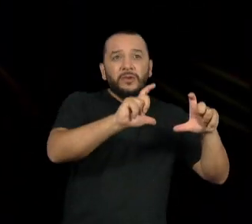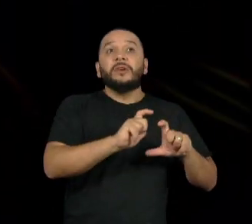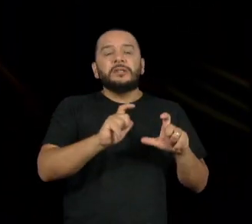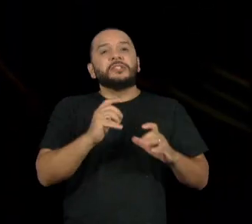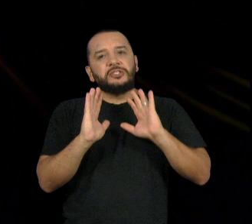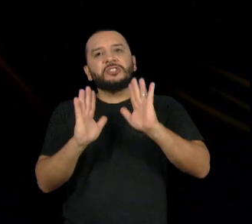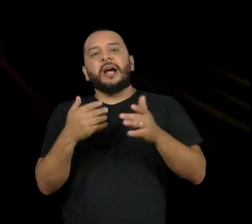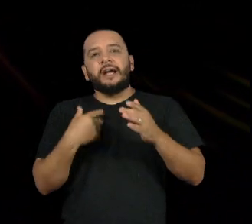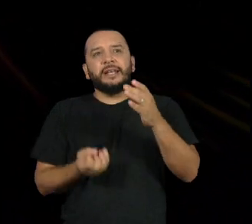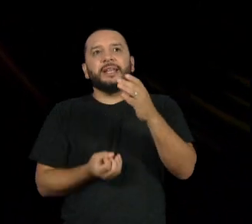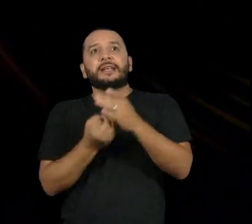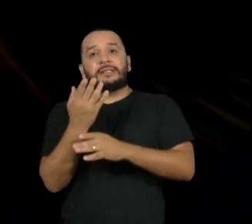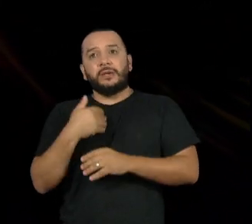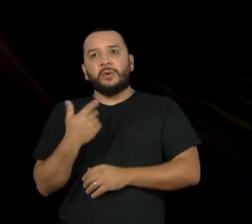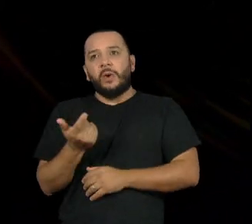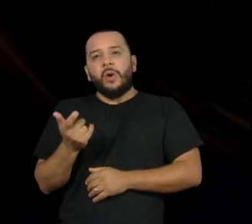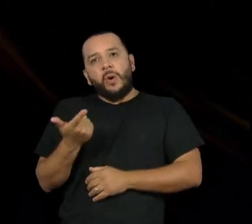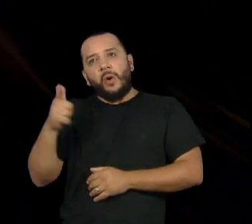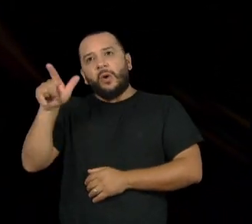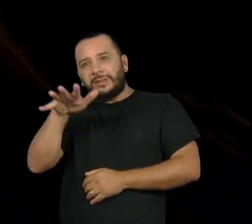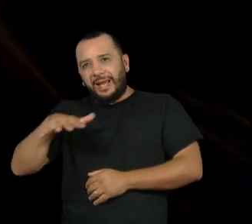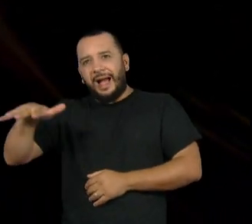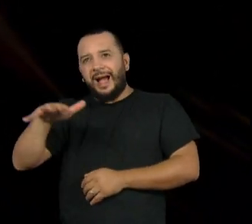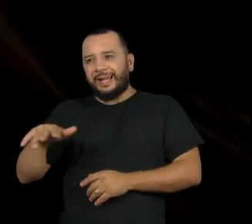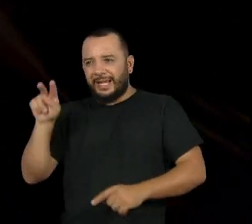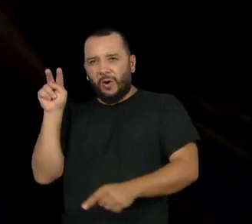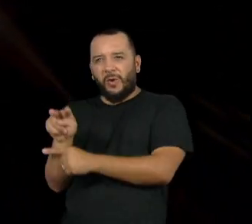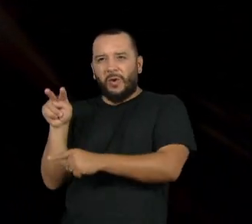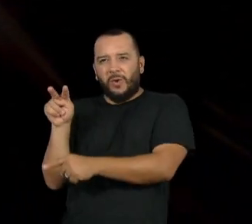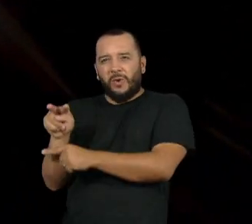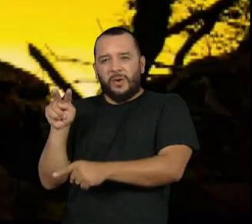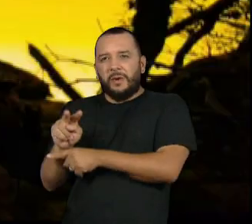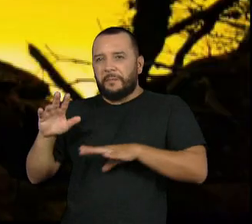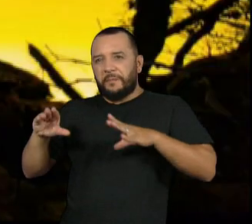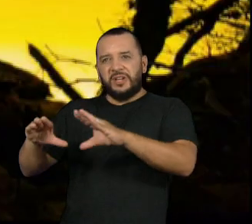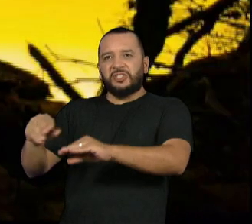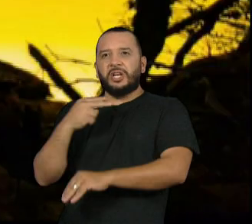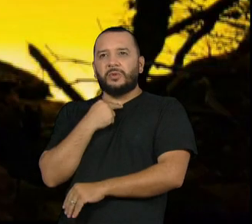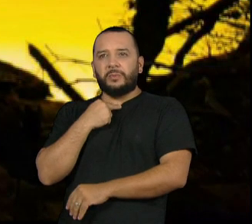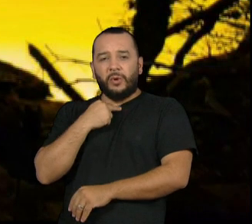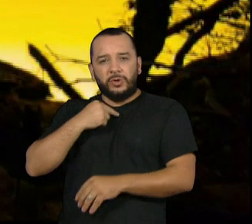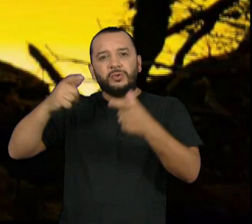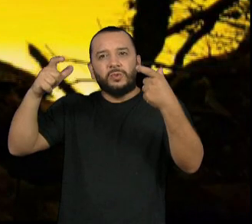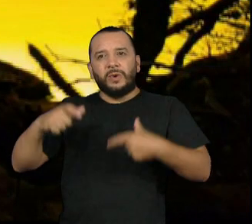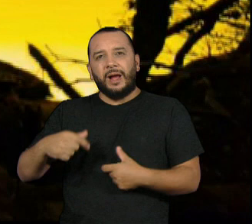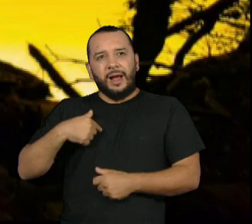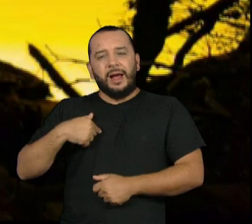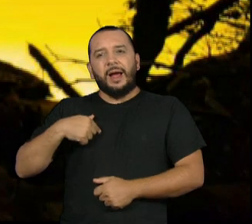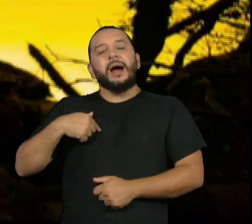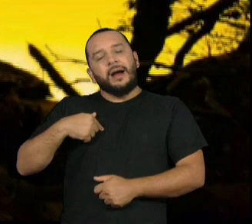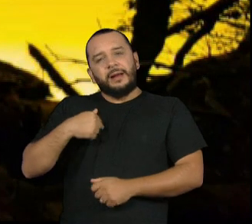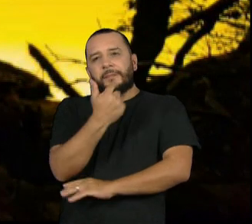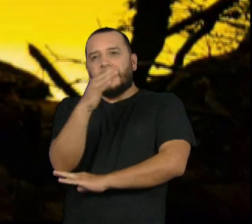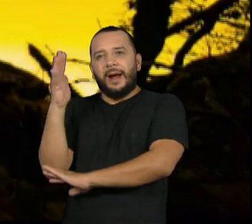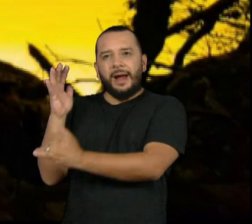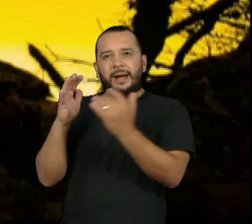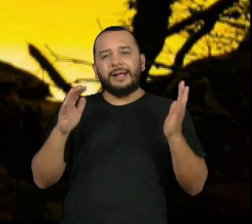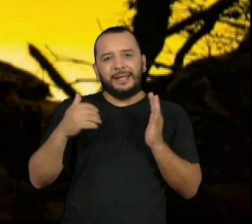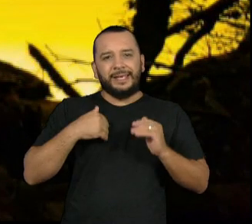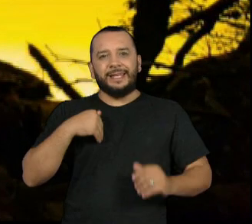de uma outra unidade de conservação integral na região, o Parque Nacional da Serra das